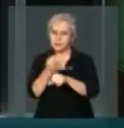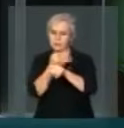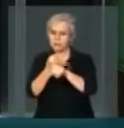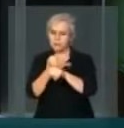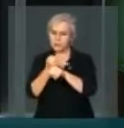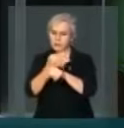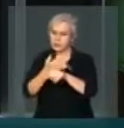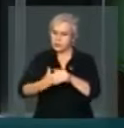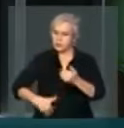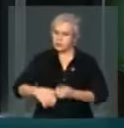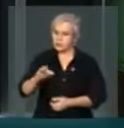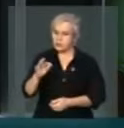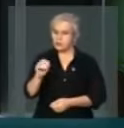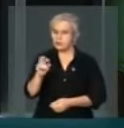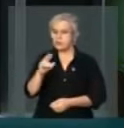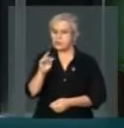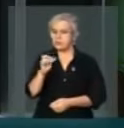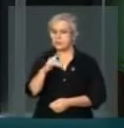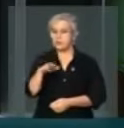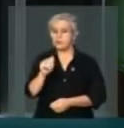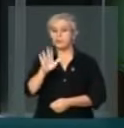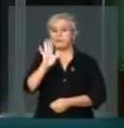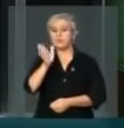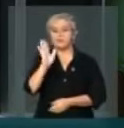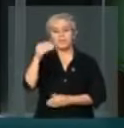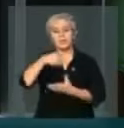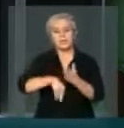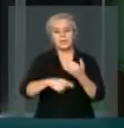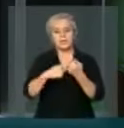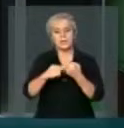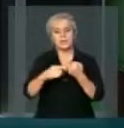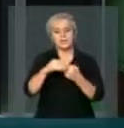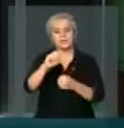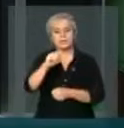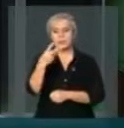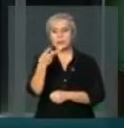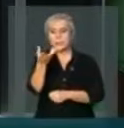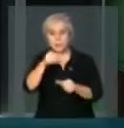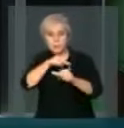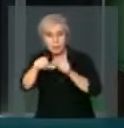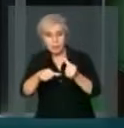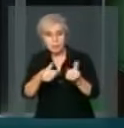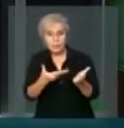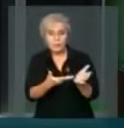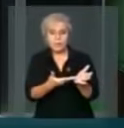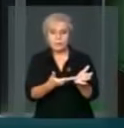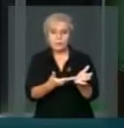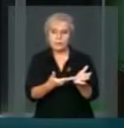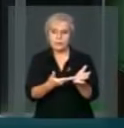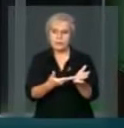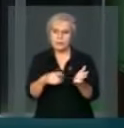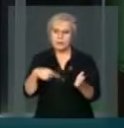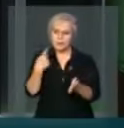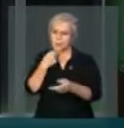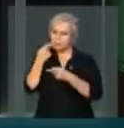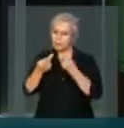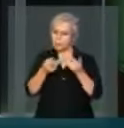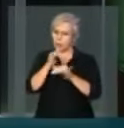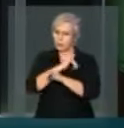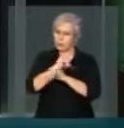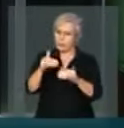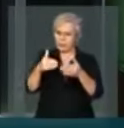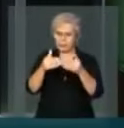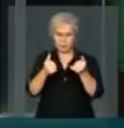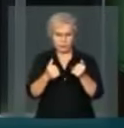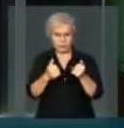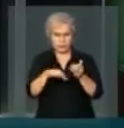já estão incluídos no artigo 83, que pretende se mudar. Quando nós nos posicionamos para